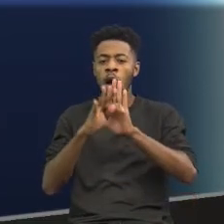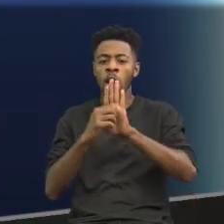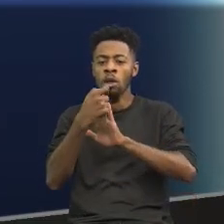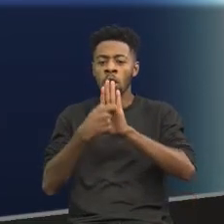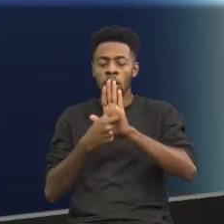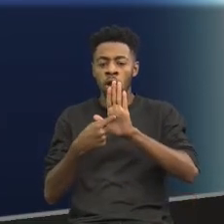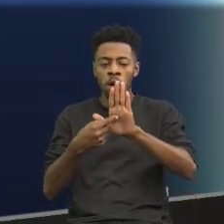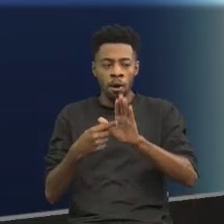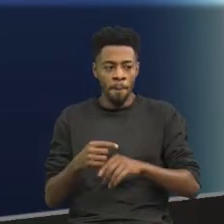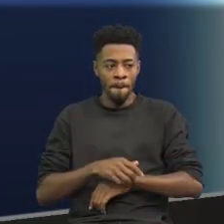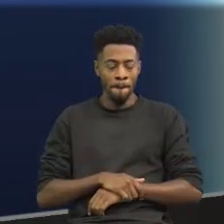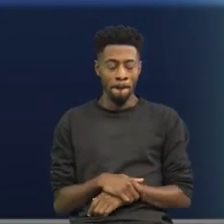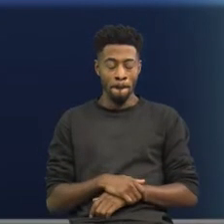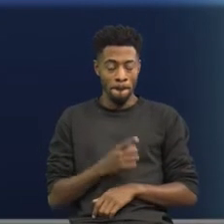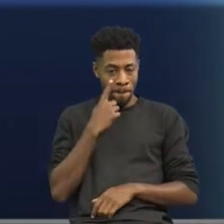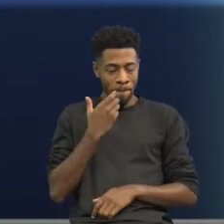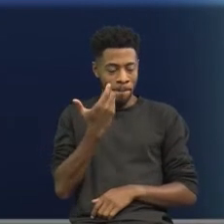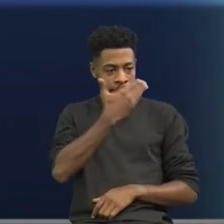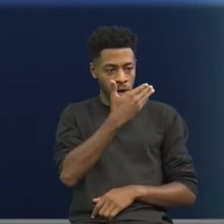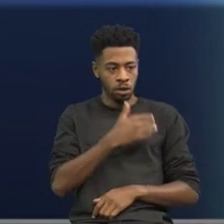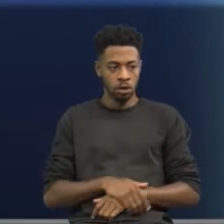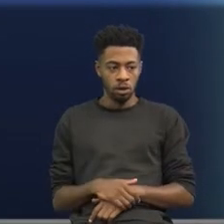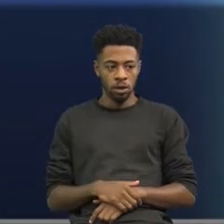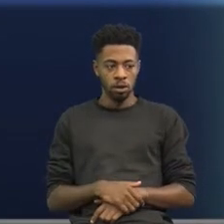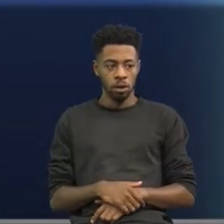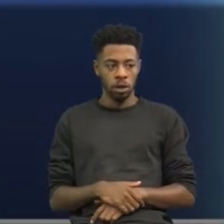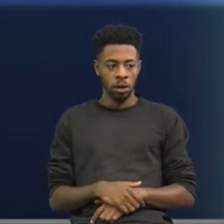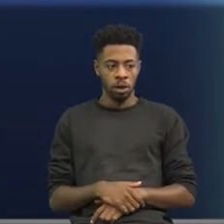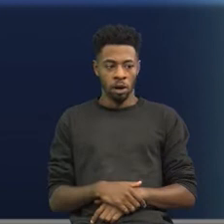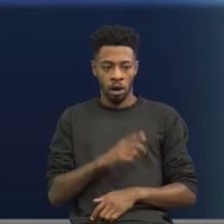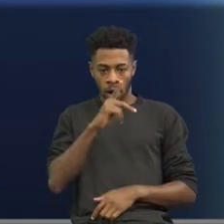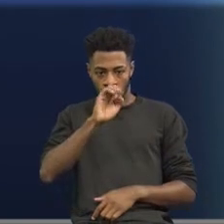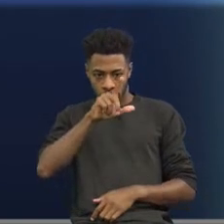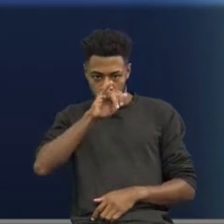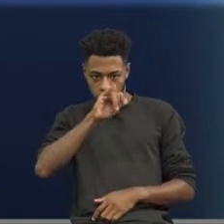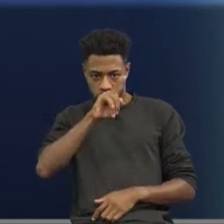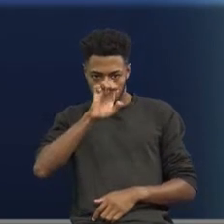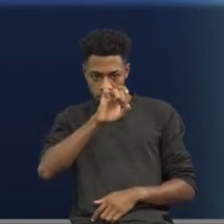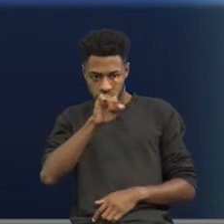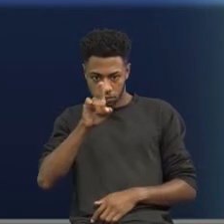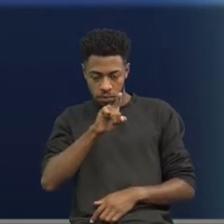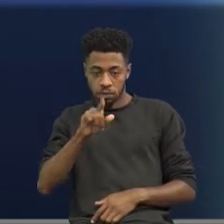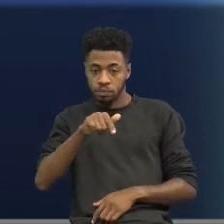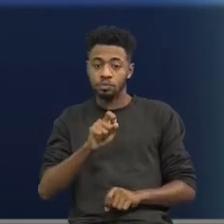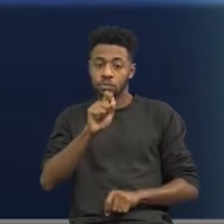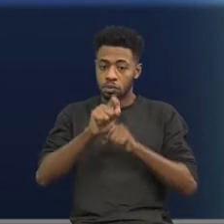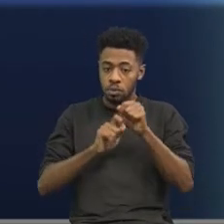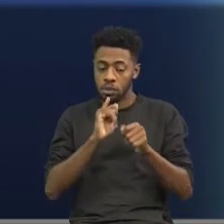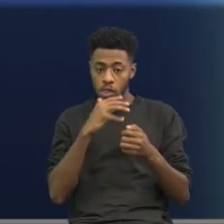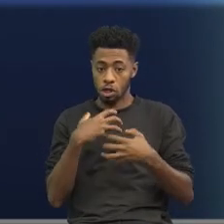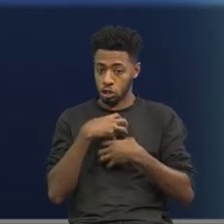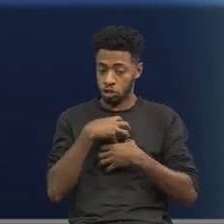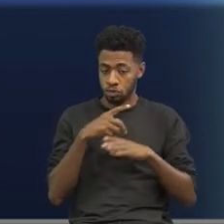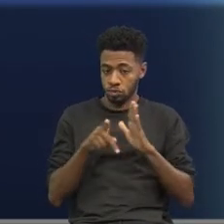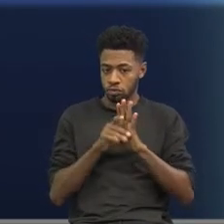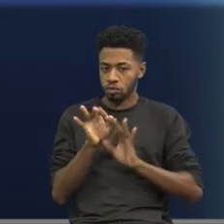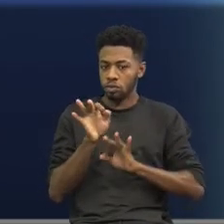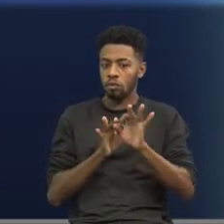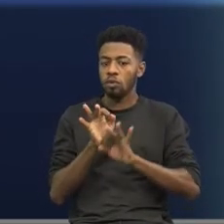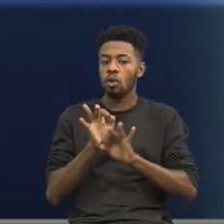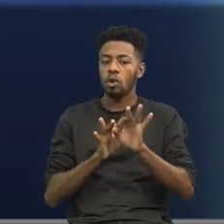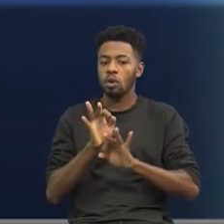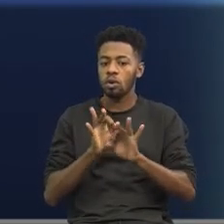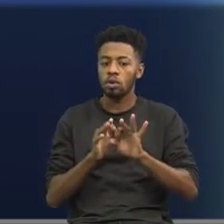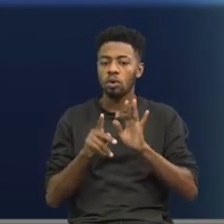assim, além disso, tá vendo aqui? Além disso, a polidez é, de algum modo, organização